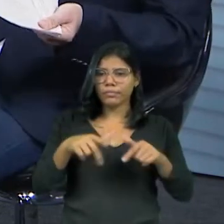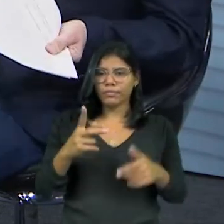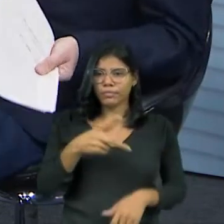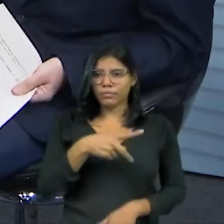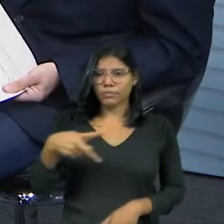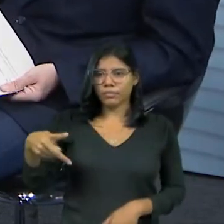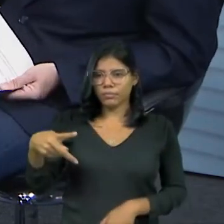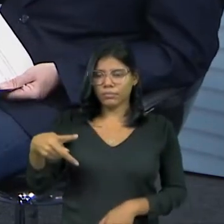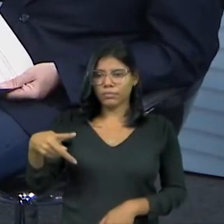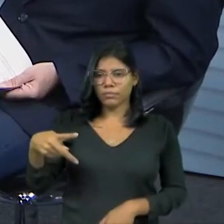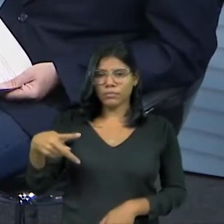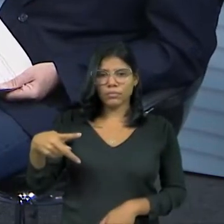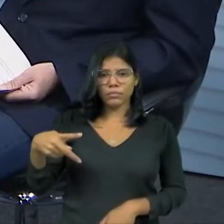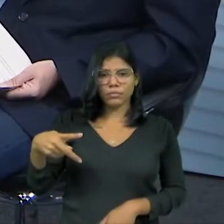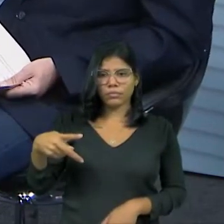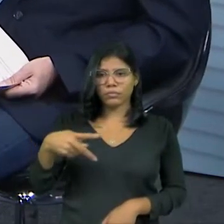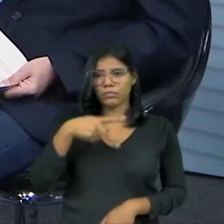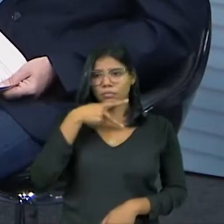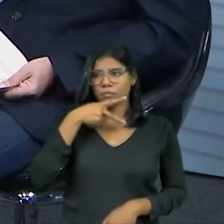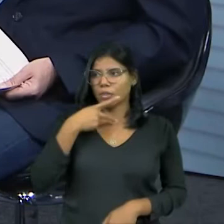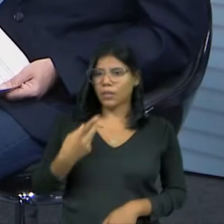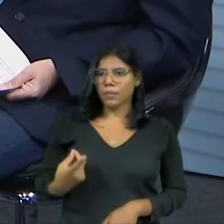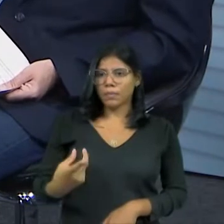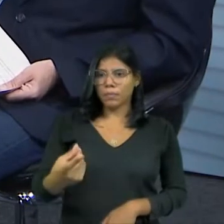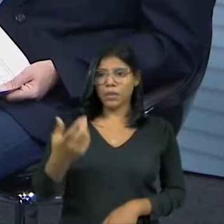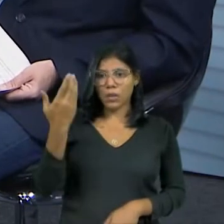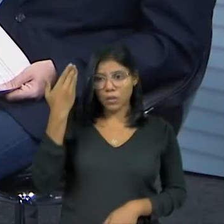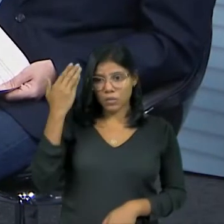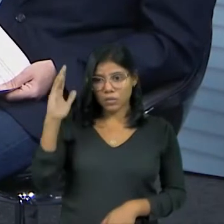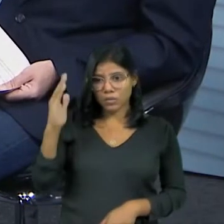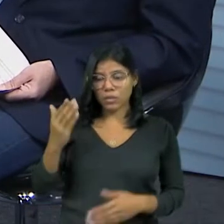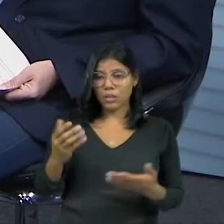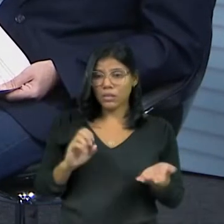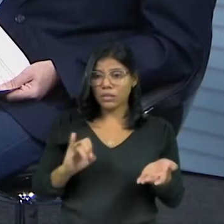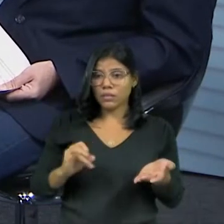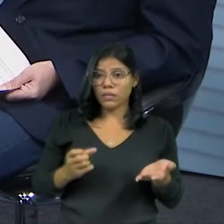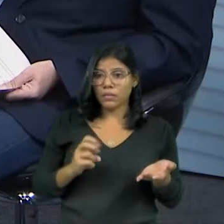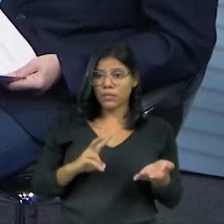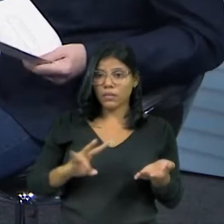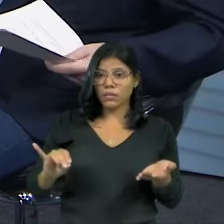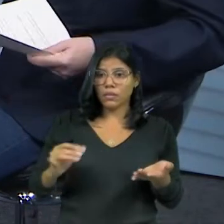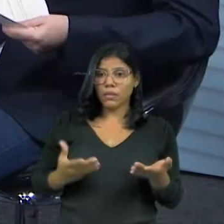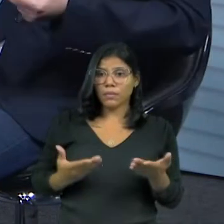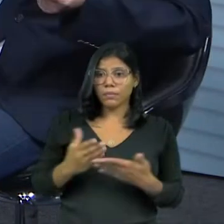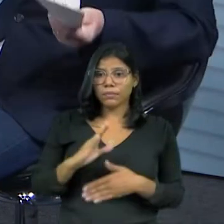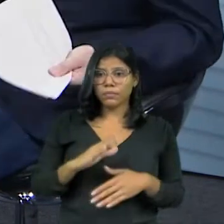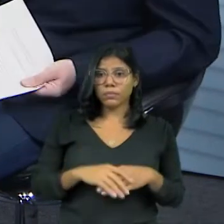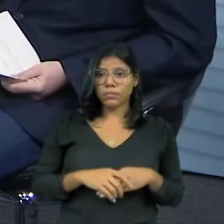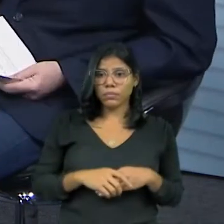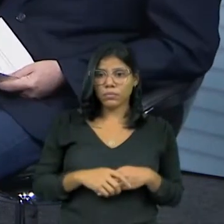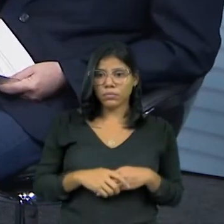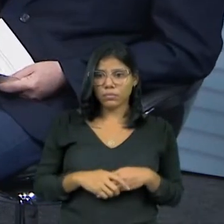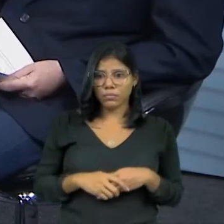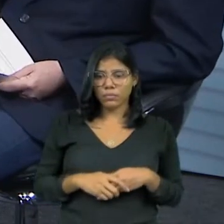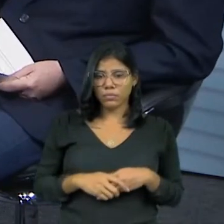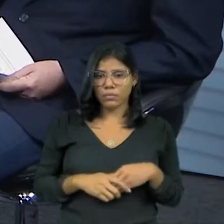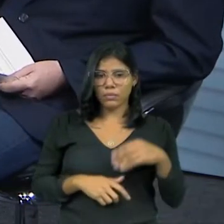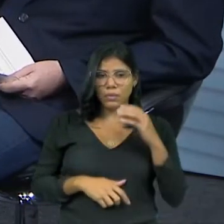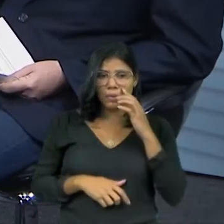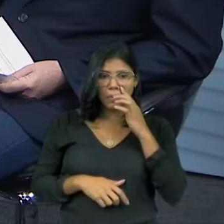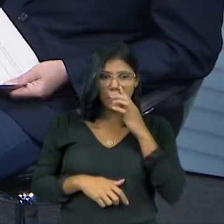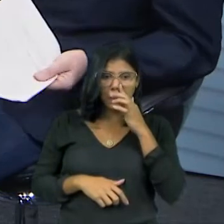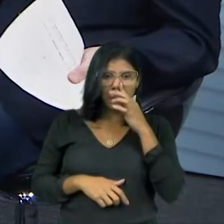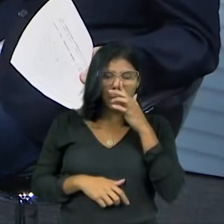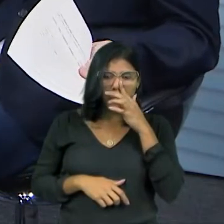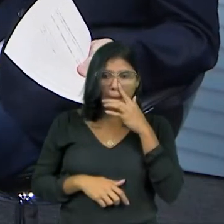eterno, perpétuo. Esse projeto, não sei se ele vai passar, mas eu acho interessante, porque enseja um arejamento, né, doutora? Sim.